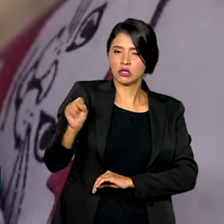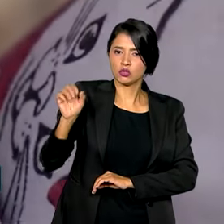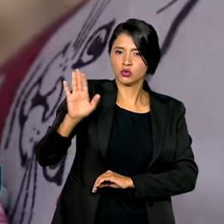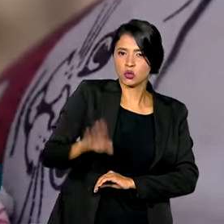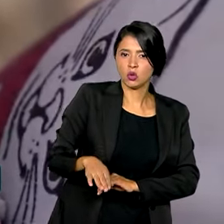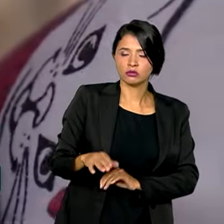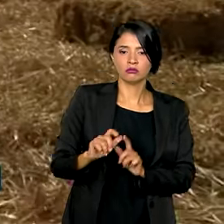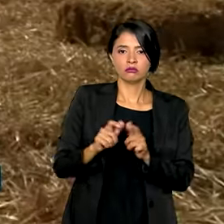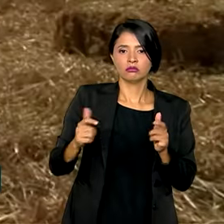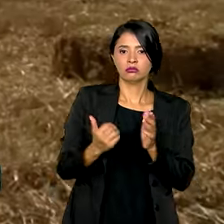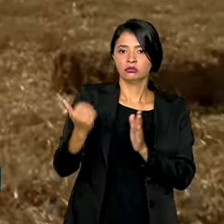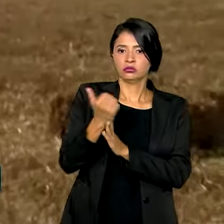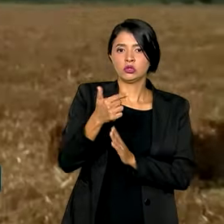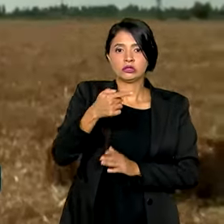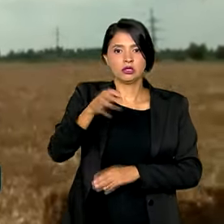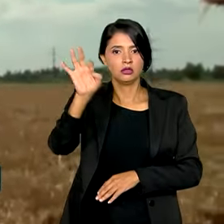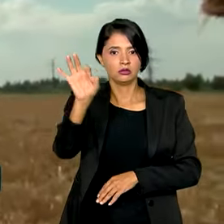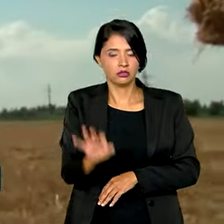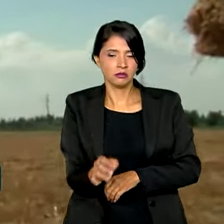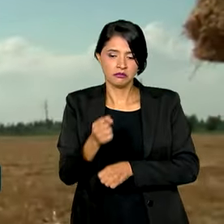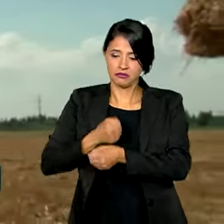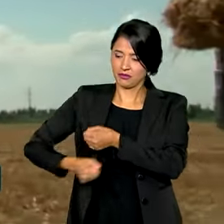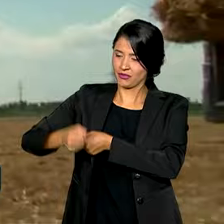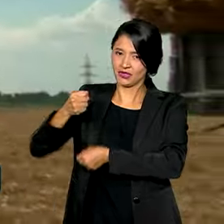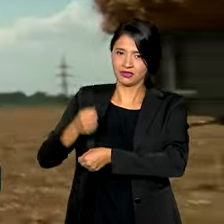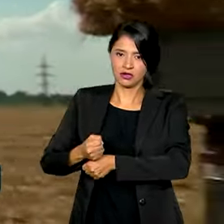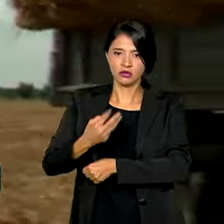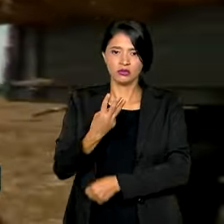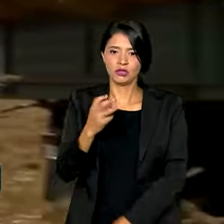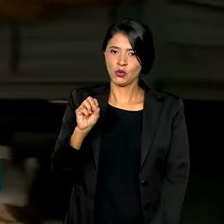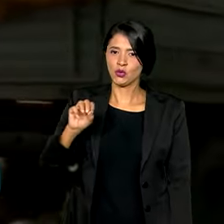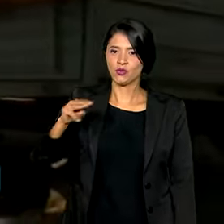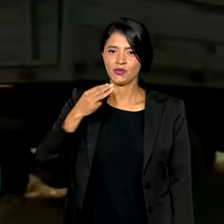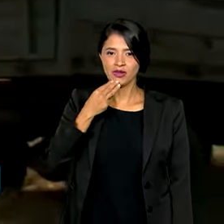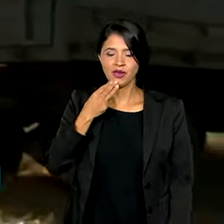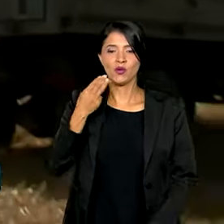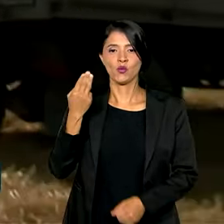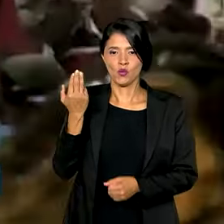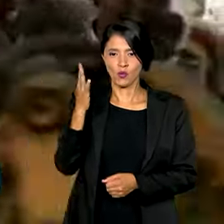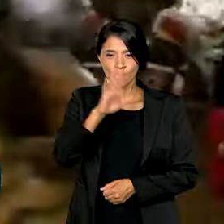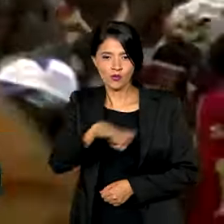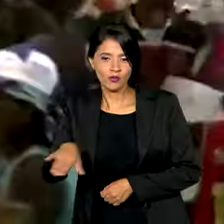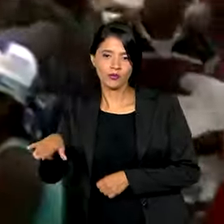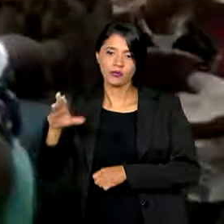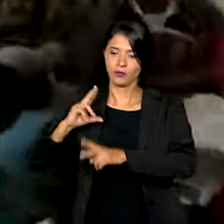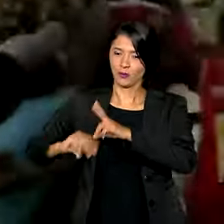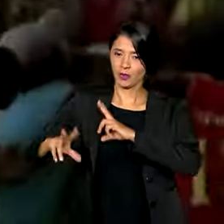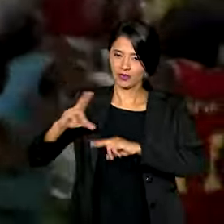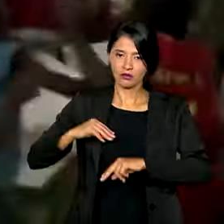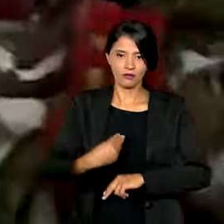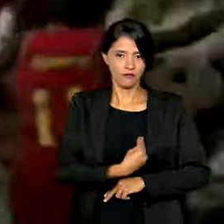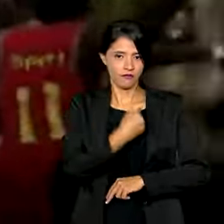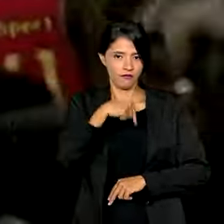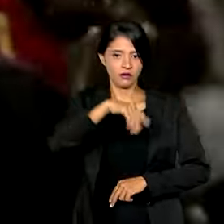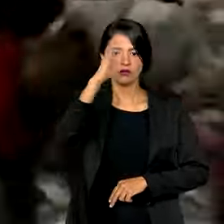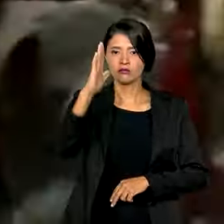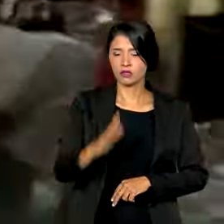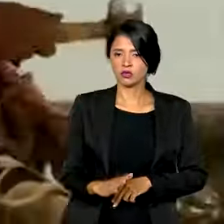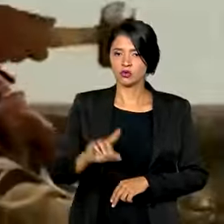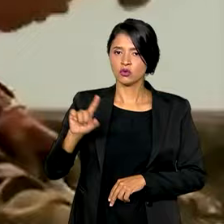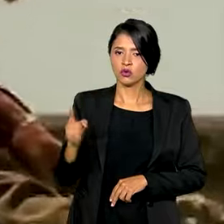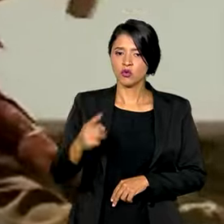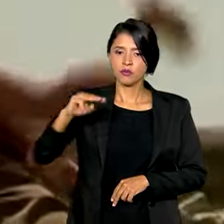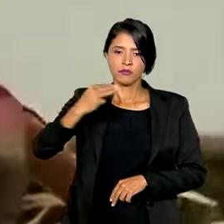7%. Ano passado, das 38 milhões de crianças e adolescentes residentes no Brasil, 1